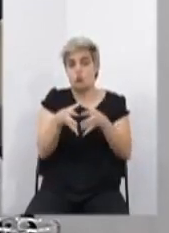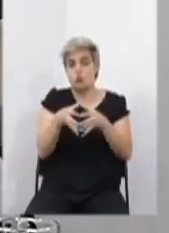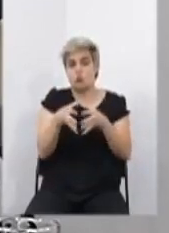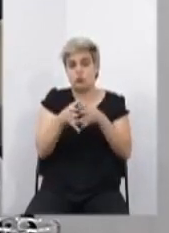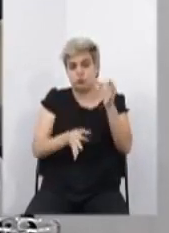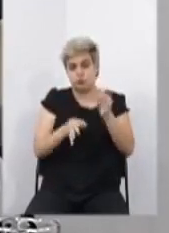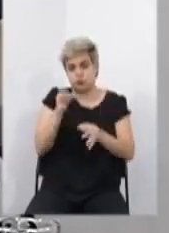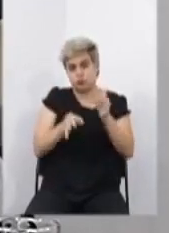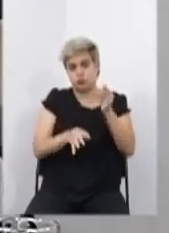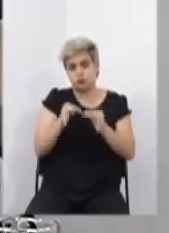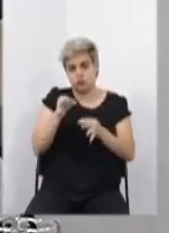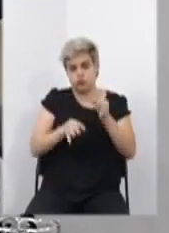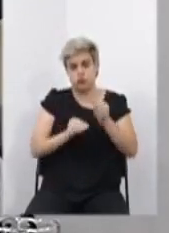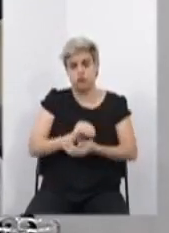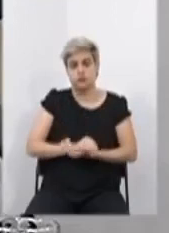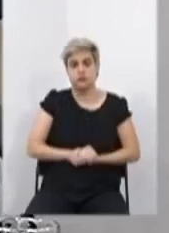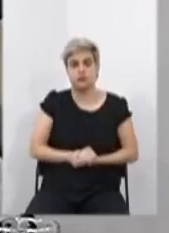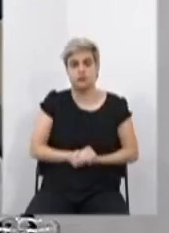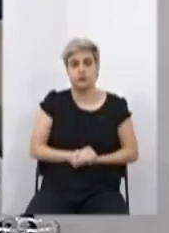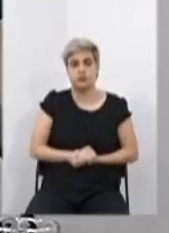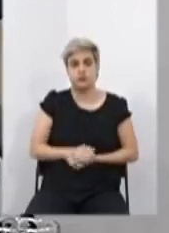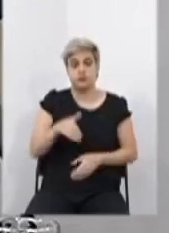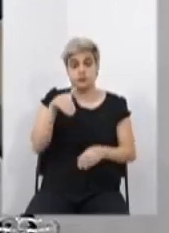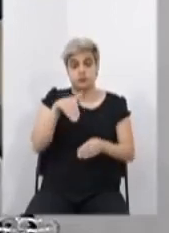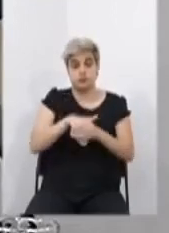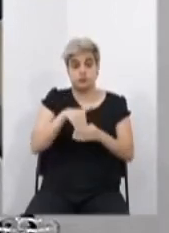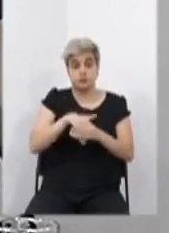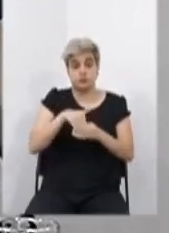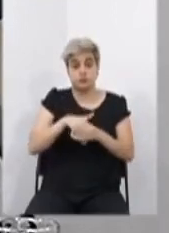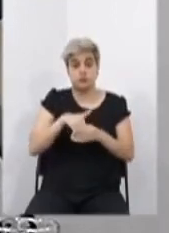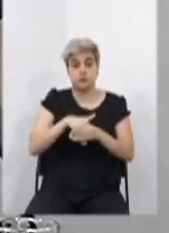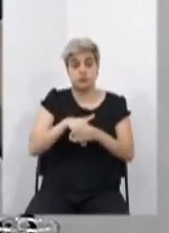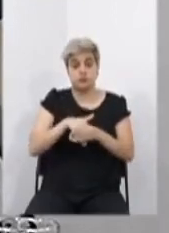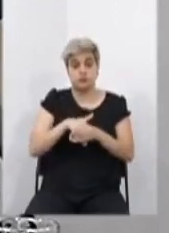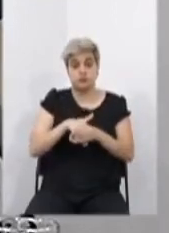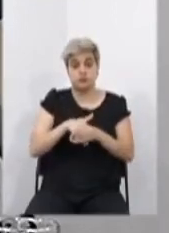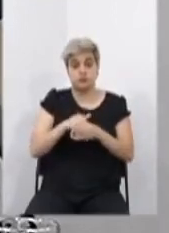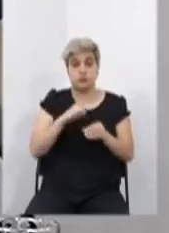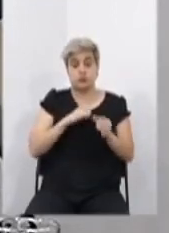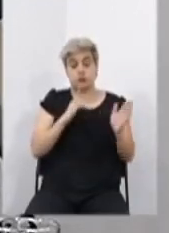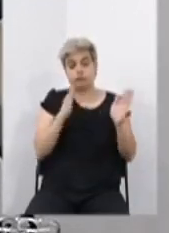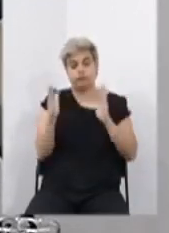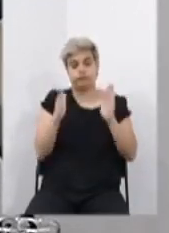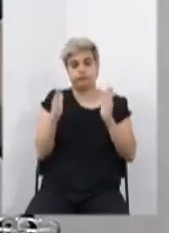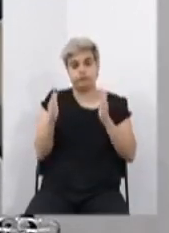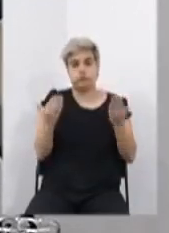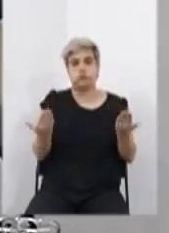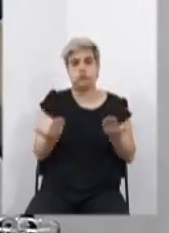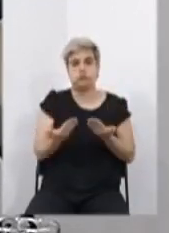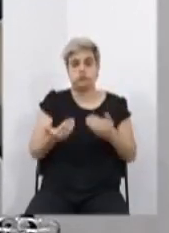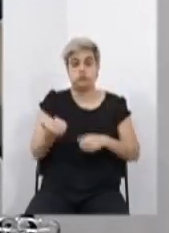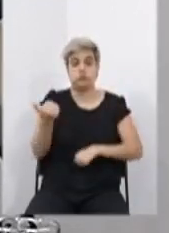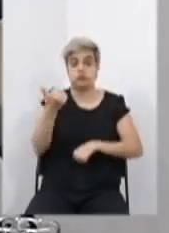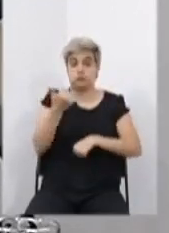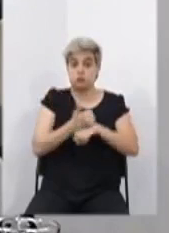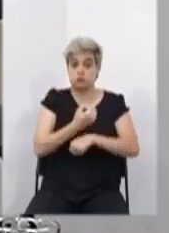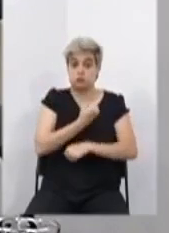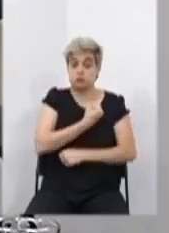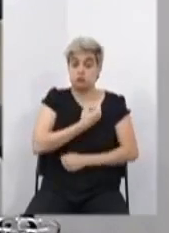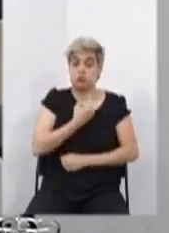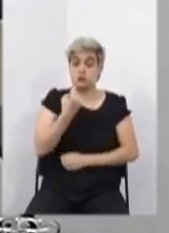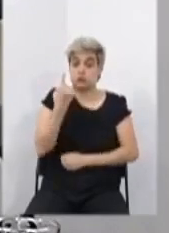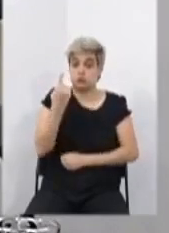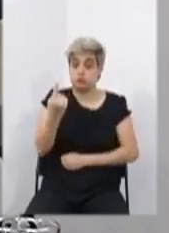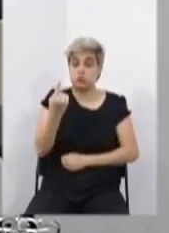Justiça. Em votação, pelo processo nominal, o substitutivo número 1